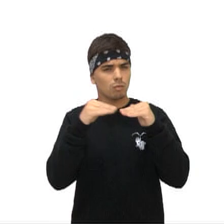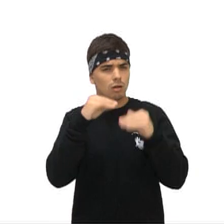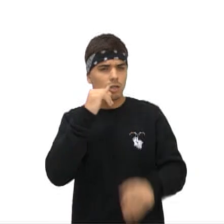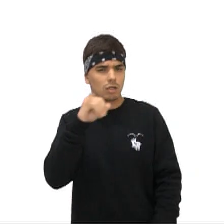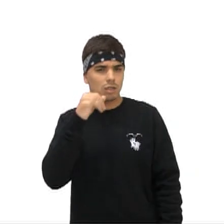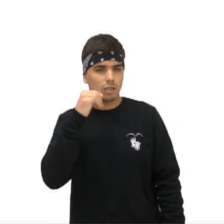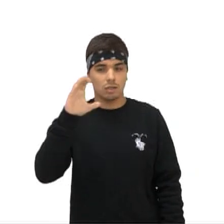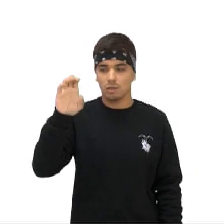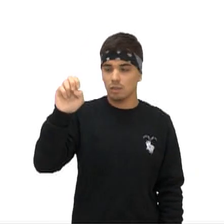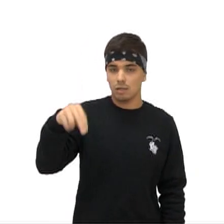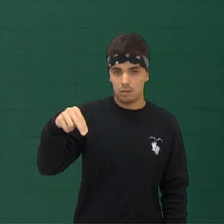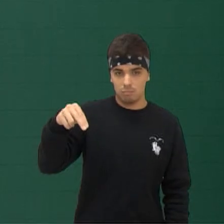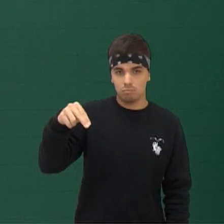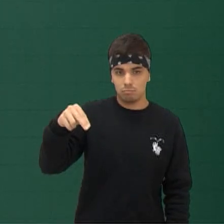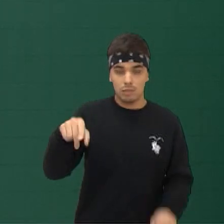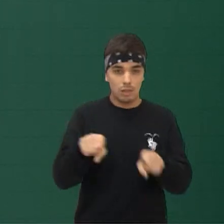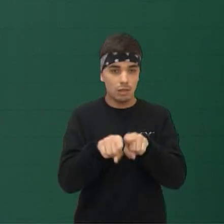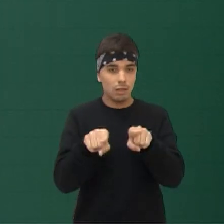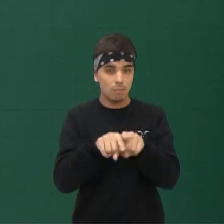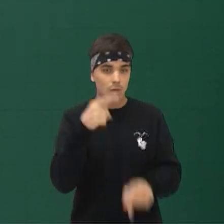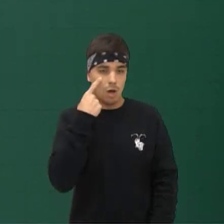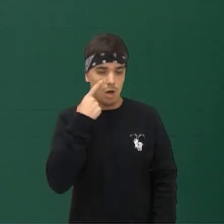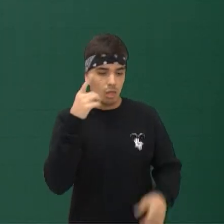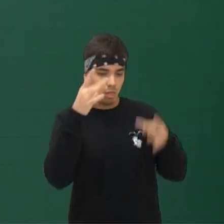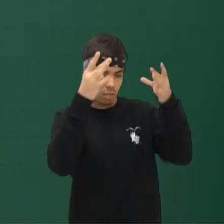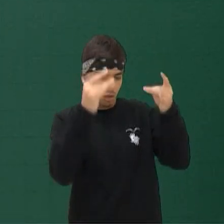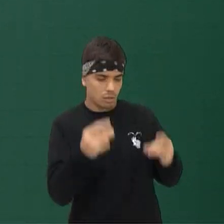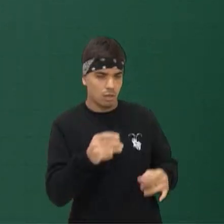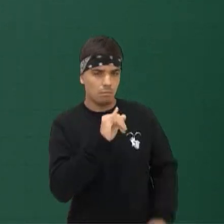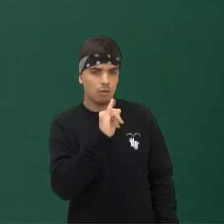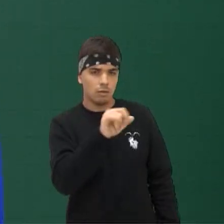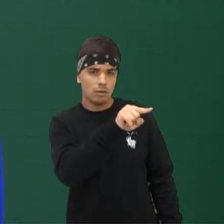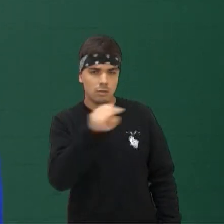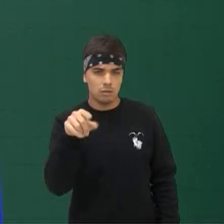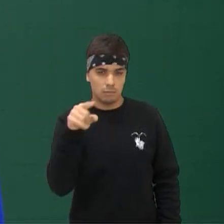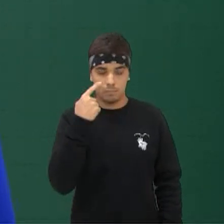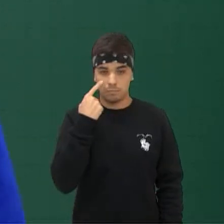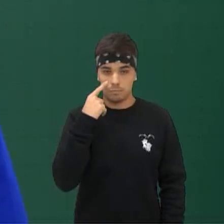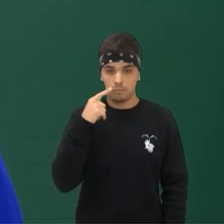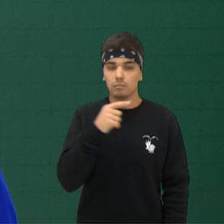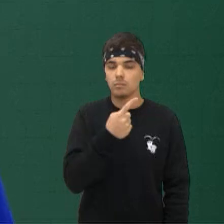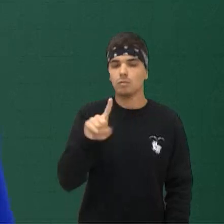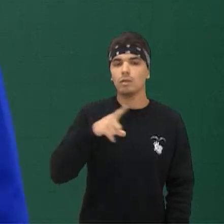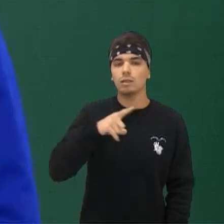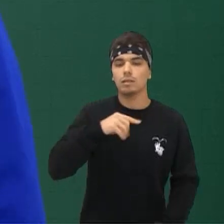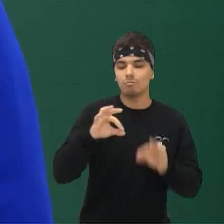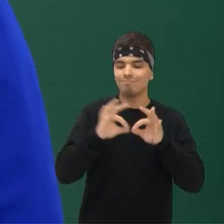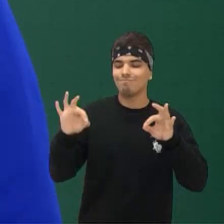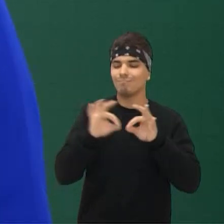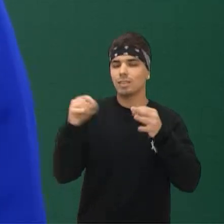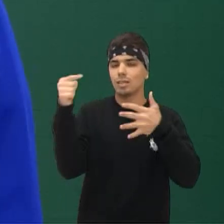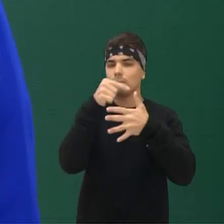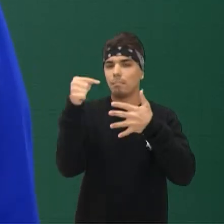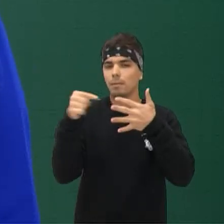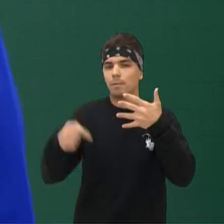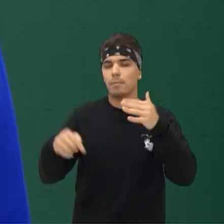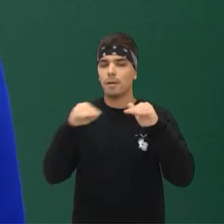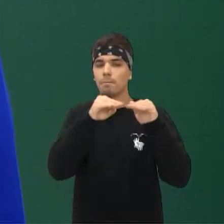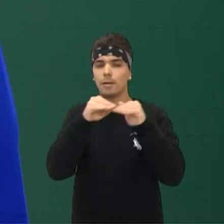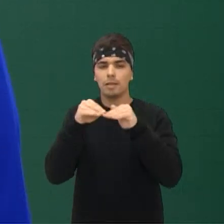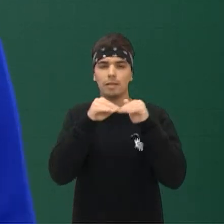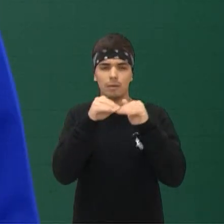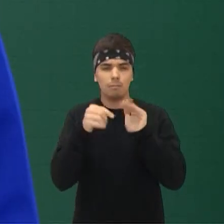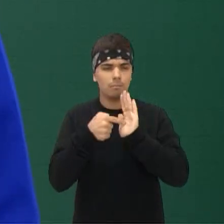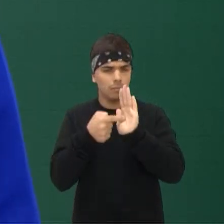energia cinética E galera, um detalhe que eu quero falar pra vocês aqui bem rapidamente As unidades de medida que temos na física ali Elas têm o padrão ali